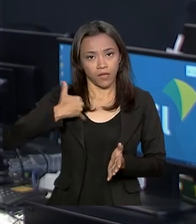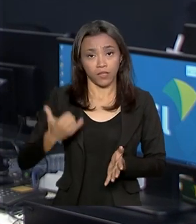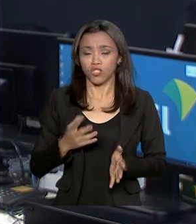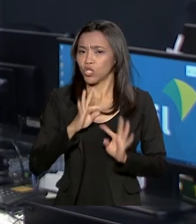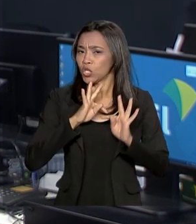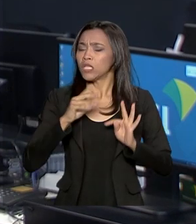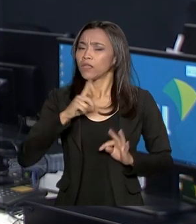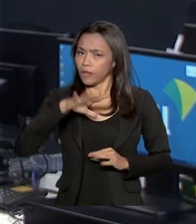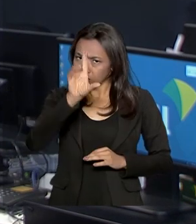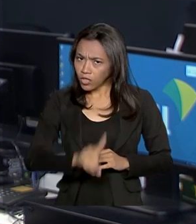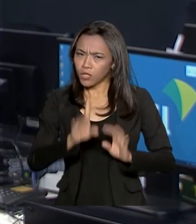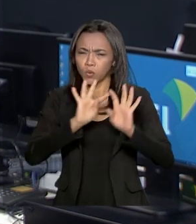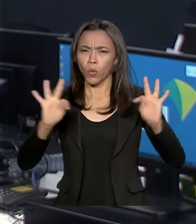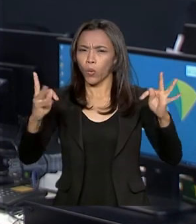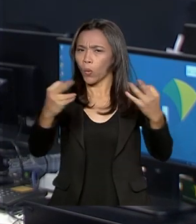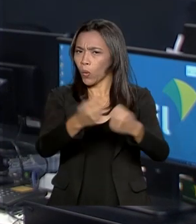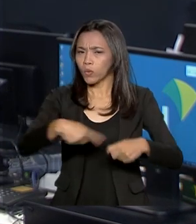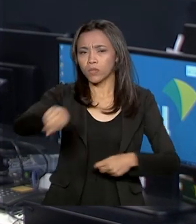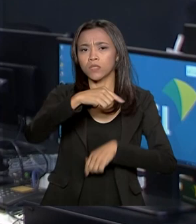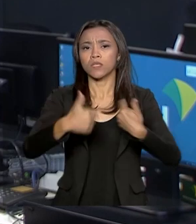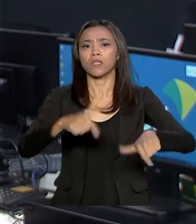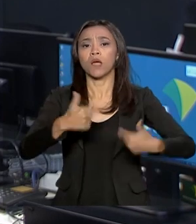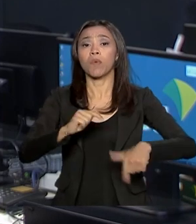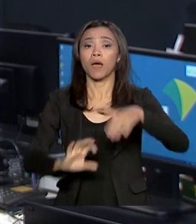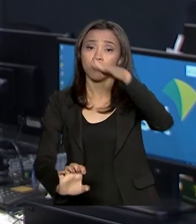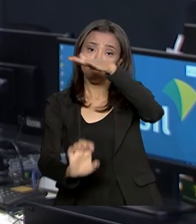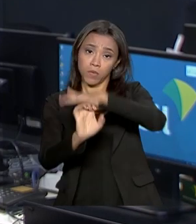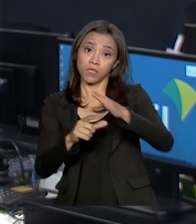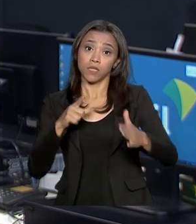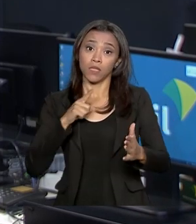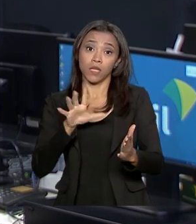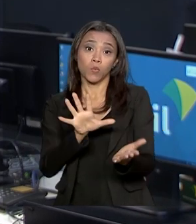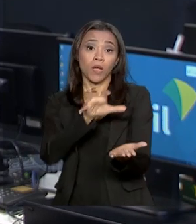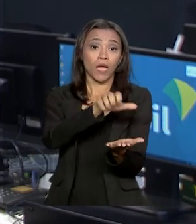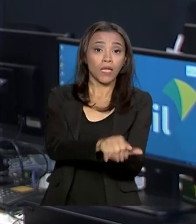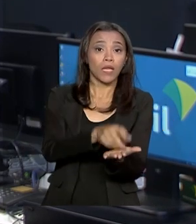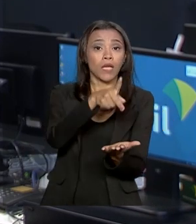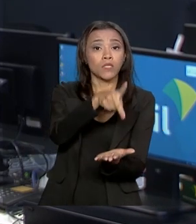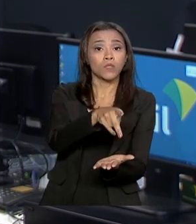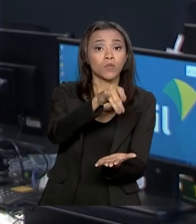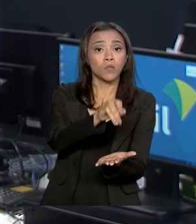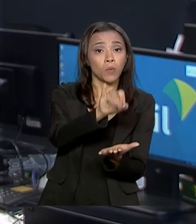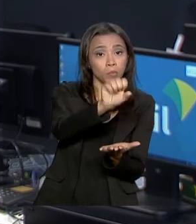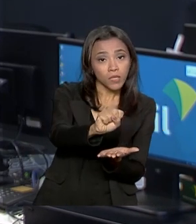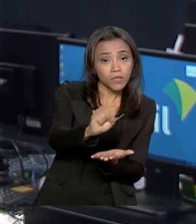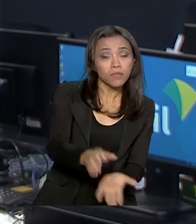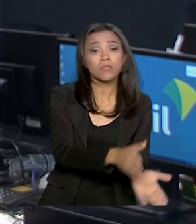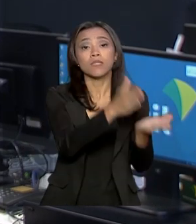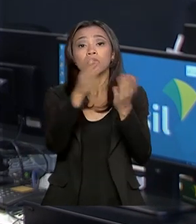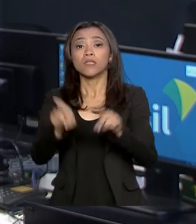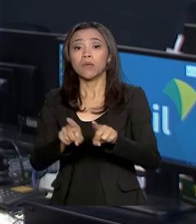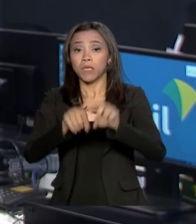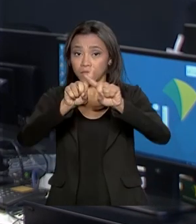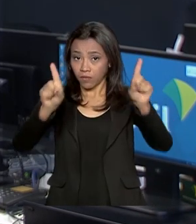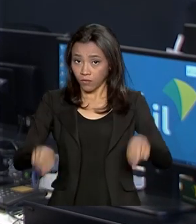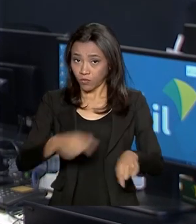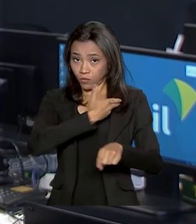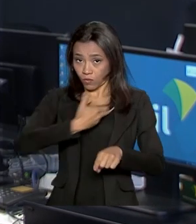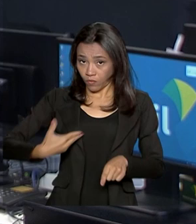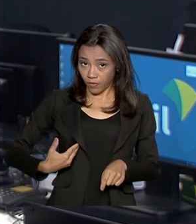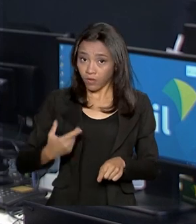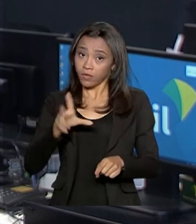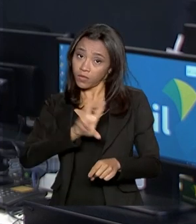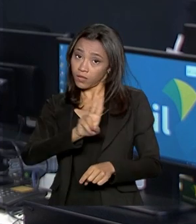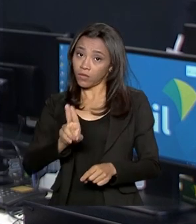todos os cotistas da iniciativa privada, cadastrado no PIS, o Programa de Integração Social, e os servidores públicos cadastrados no